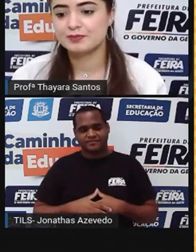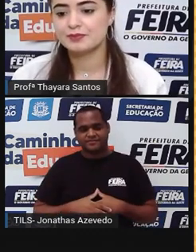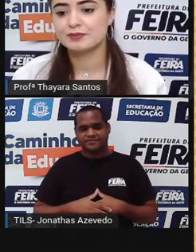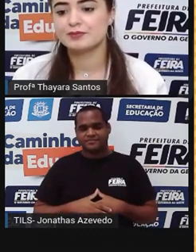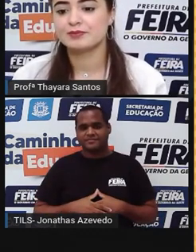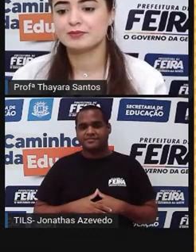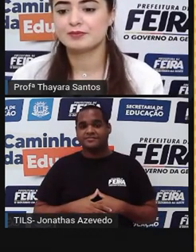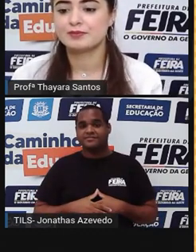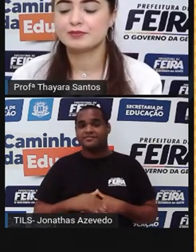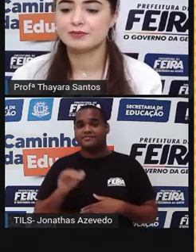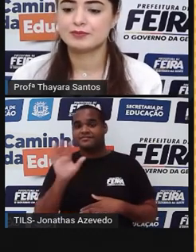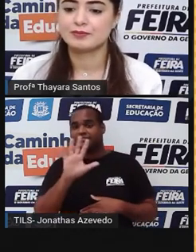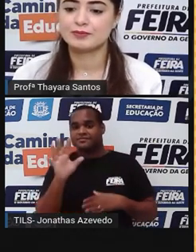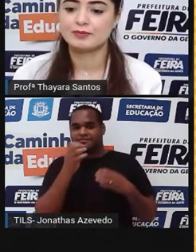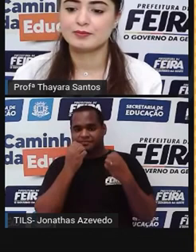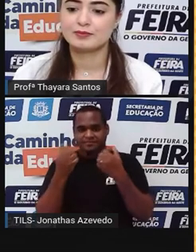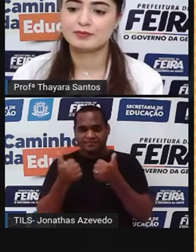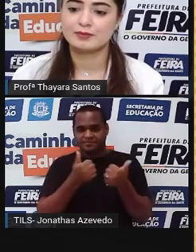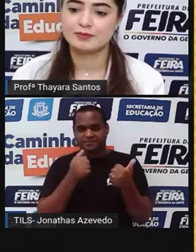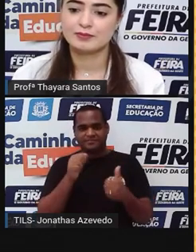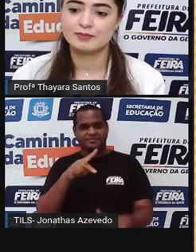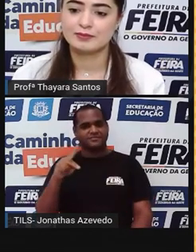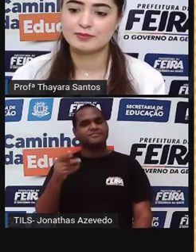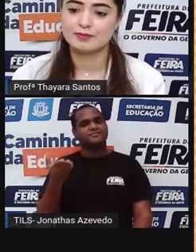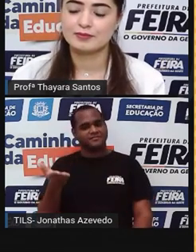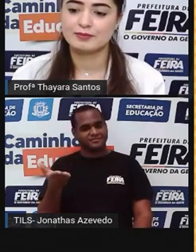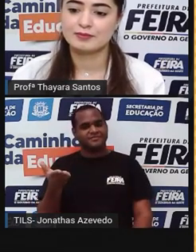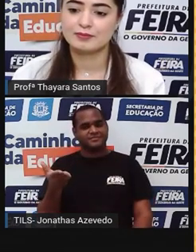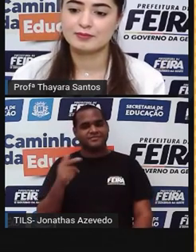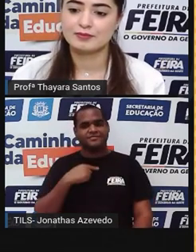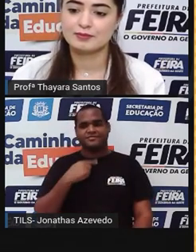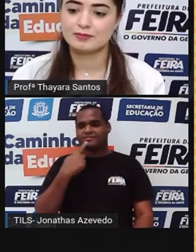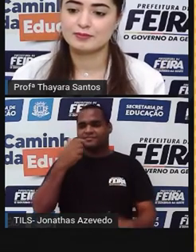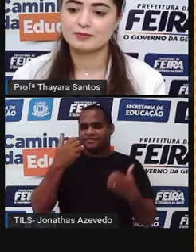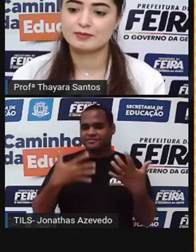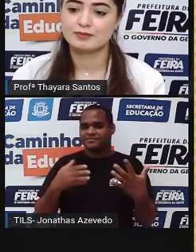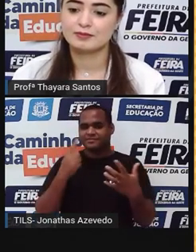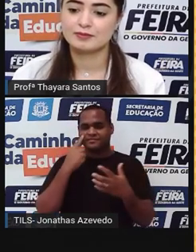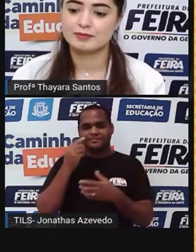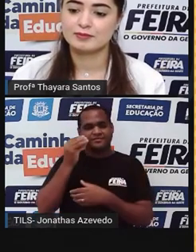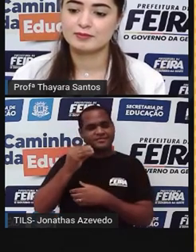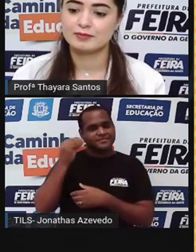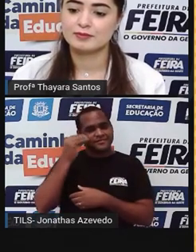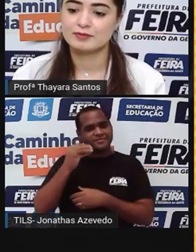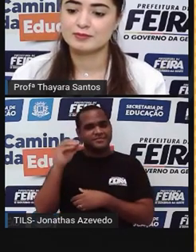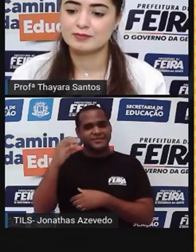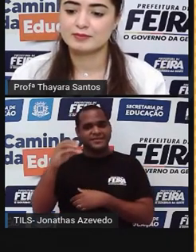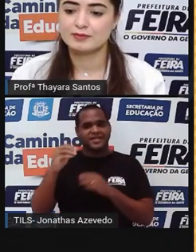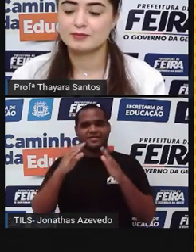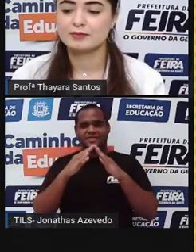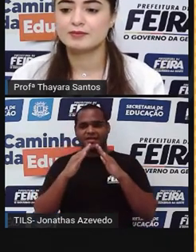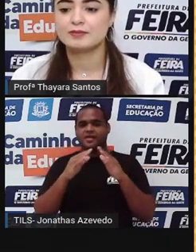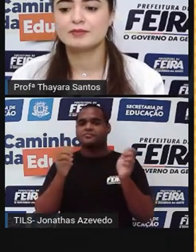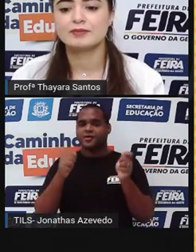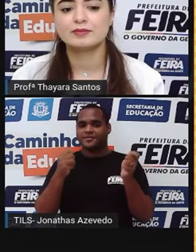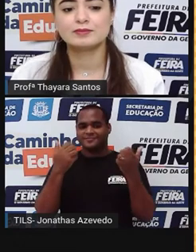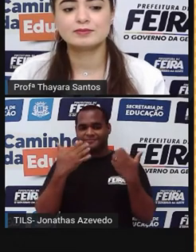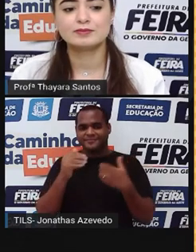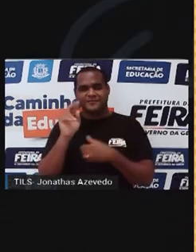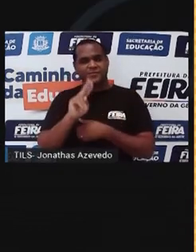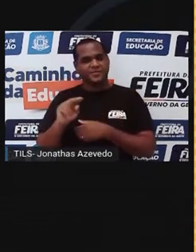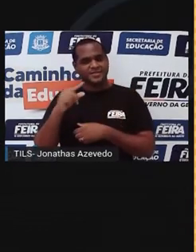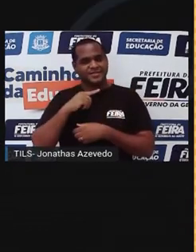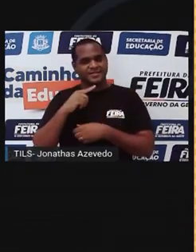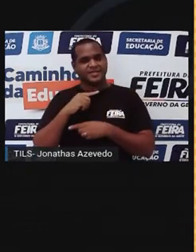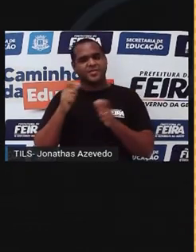Fala, galera! Tudo bem? Professor Adelson aqui novamente. Hoje vamos fazer o experimento de ciências em casa, tá bom? A vai utilizar